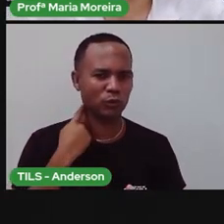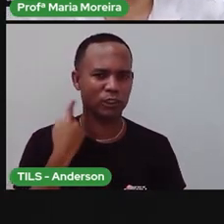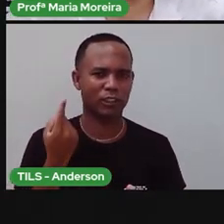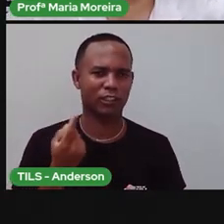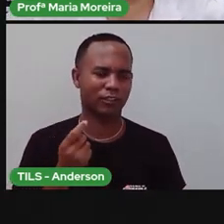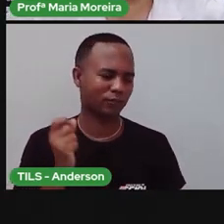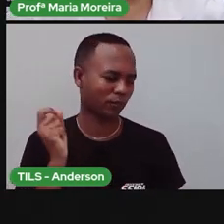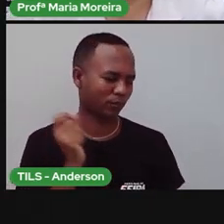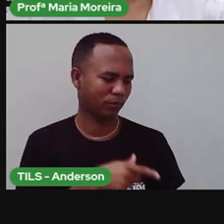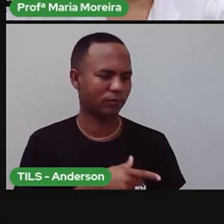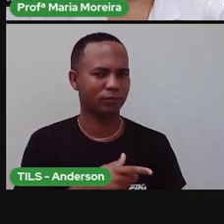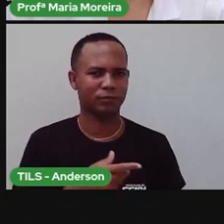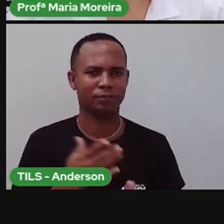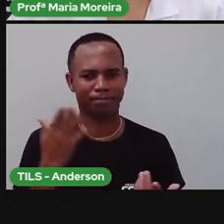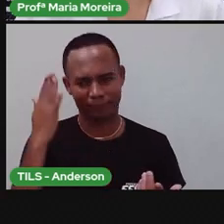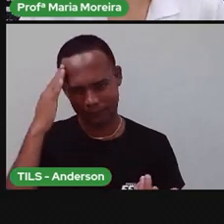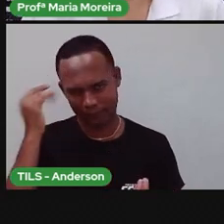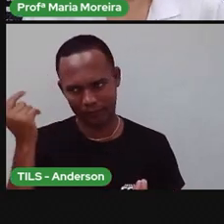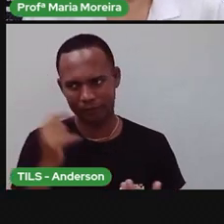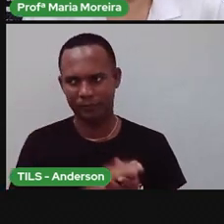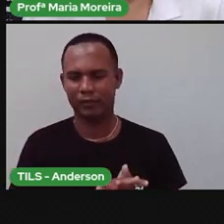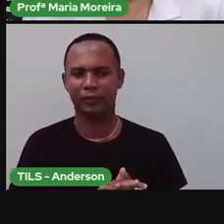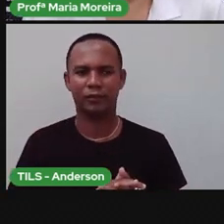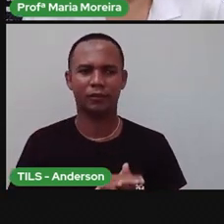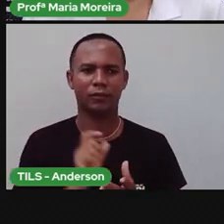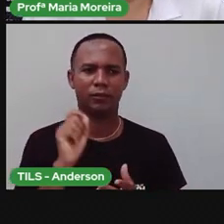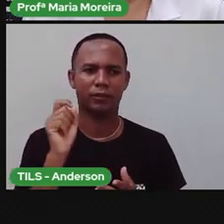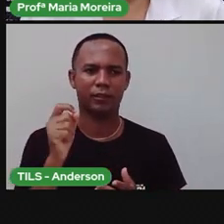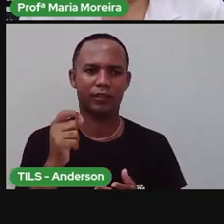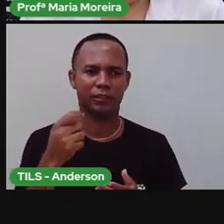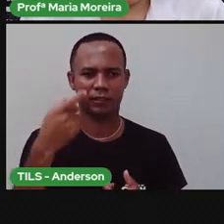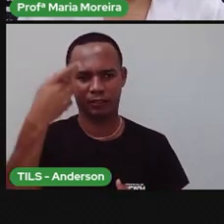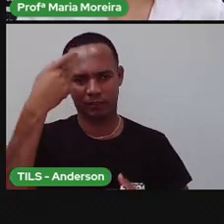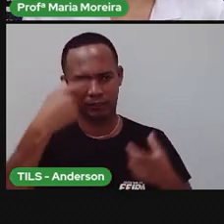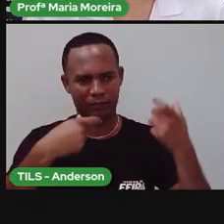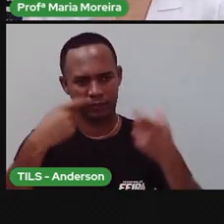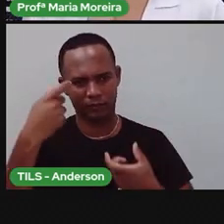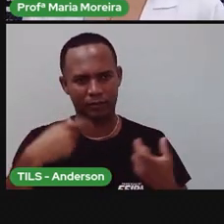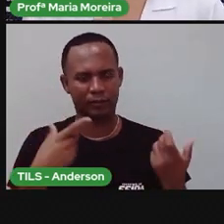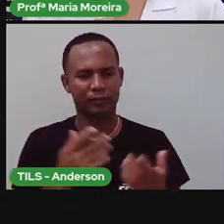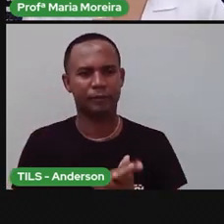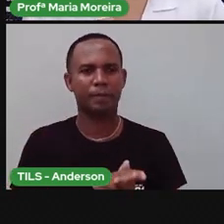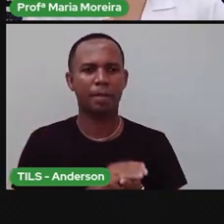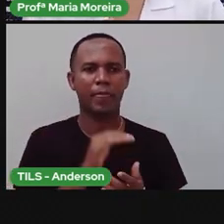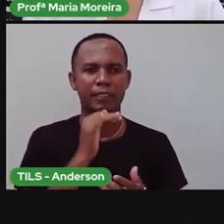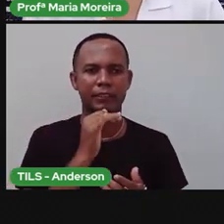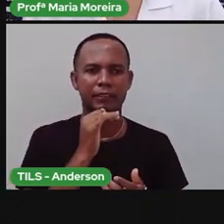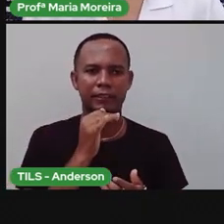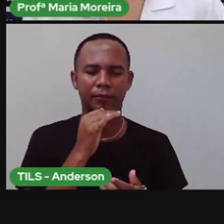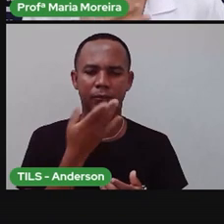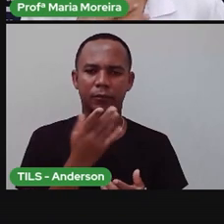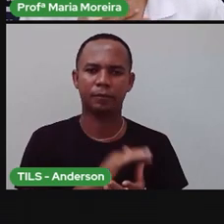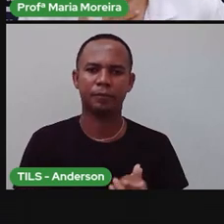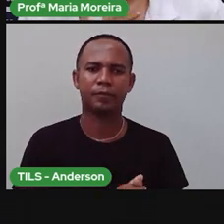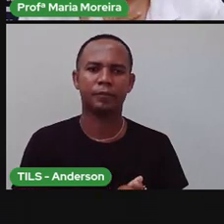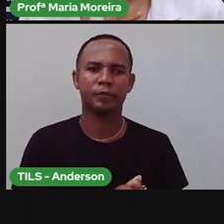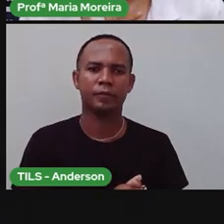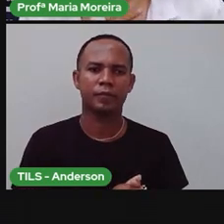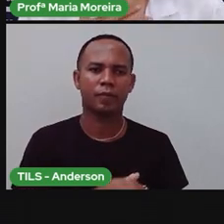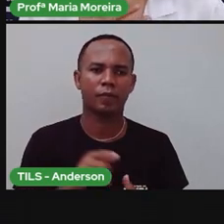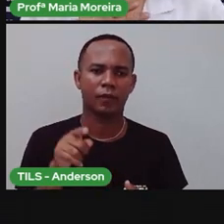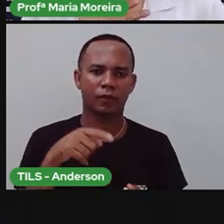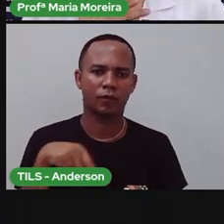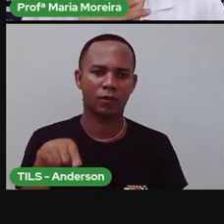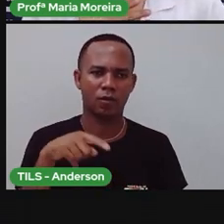saber que foi porque ele jogou lixo no chão. Então, isso faz parte da nossa identidade. Então, por exemplo, a Pro vai dar um exemplo bem bacana aqui. Para a gente,